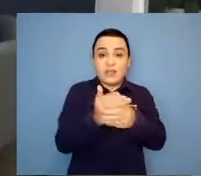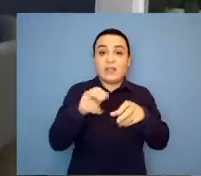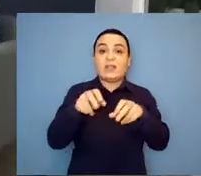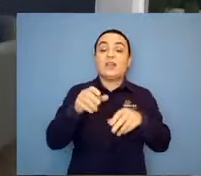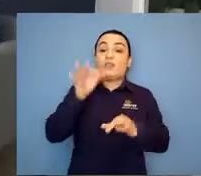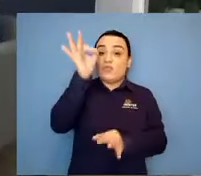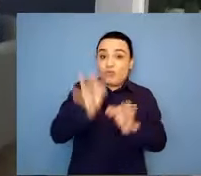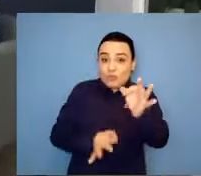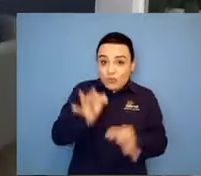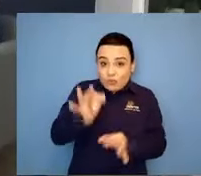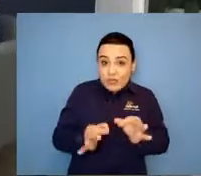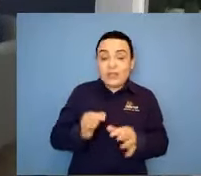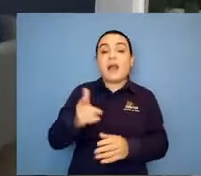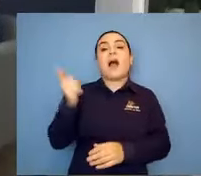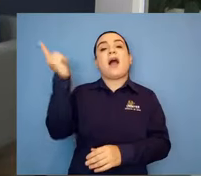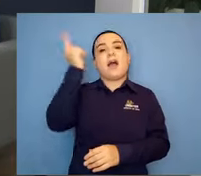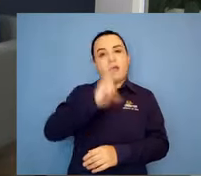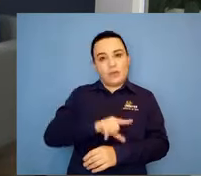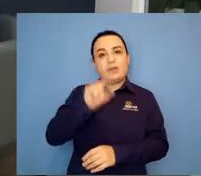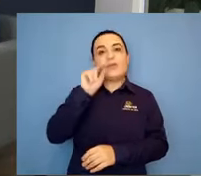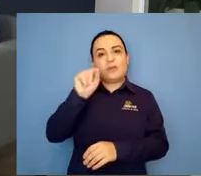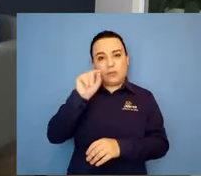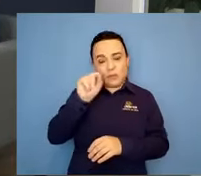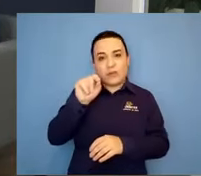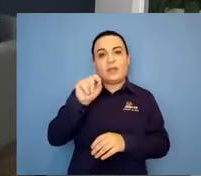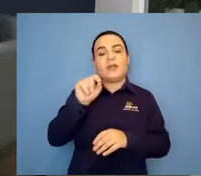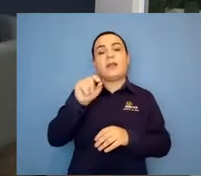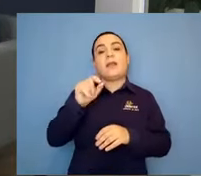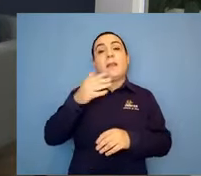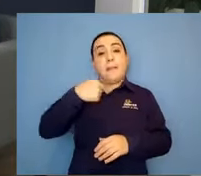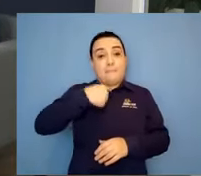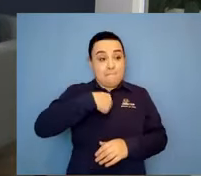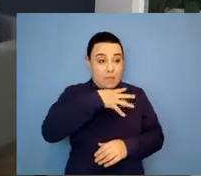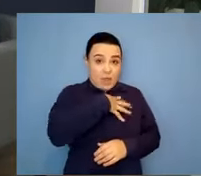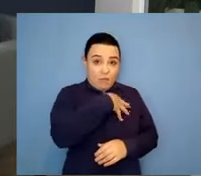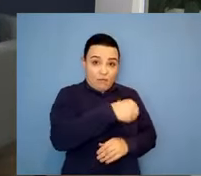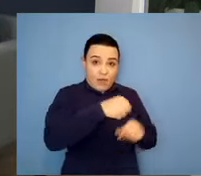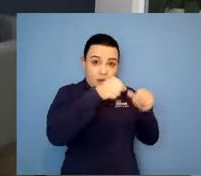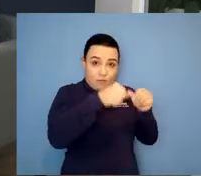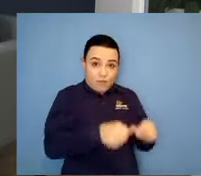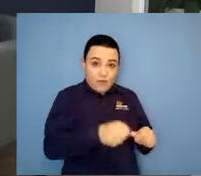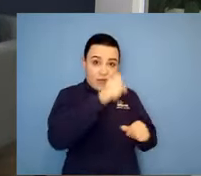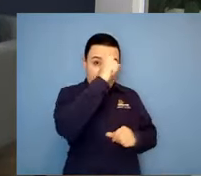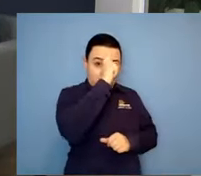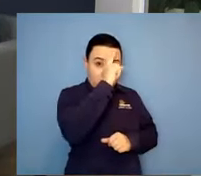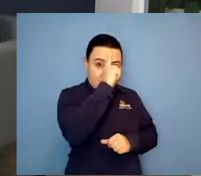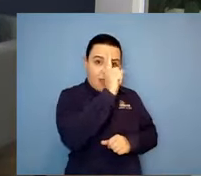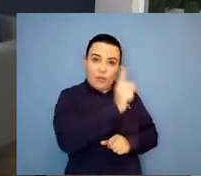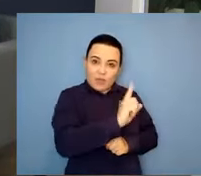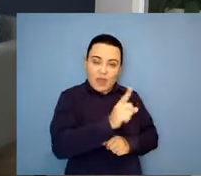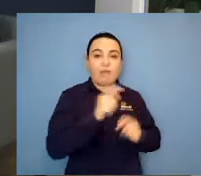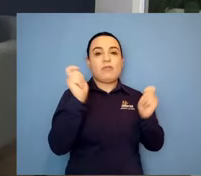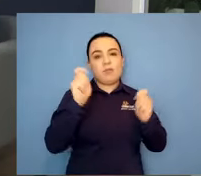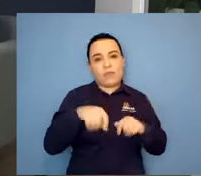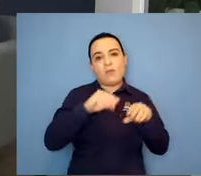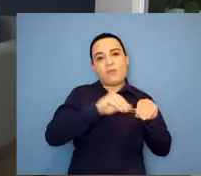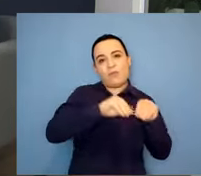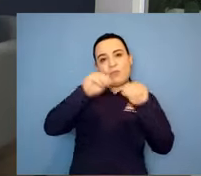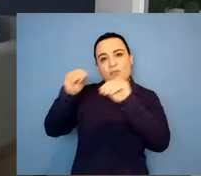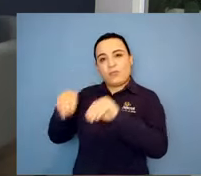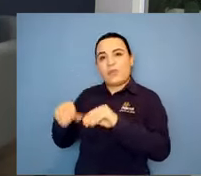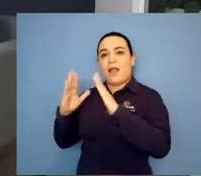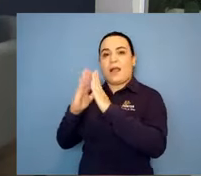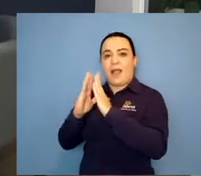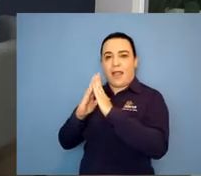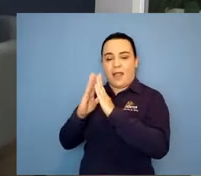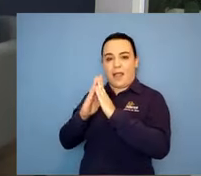a doença, quanta luta. professora, a gente fala assim que o nome da doença é a ponta do iceberg.